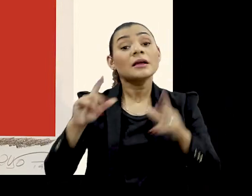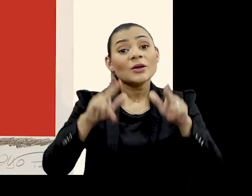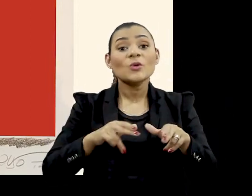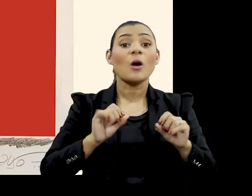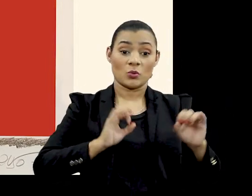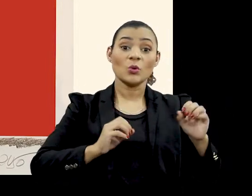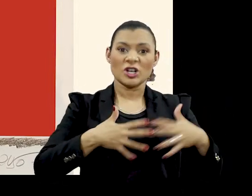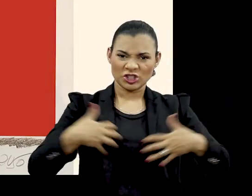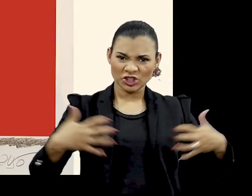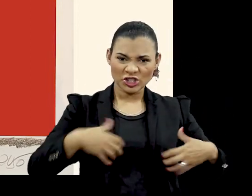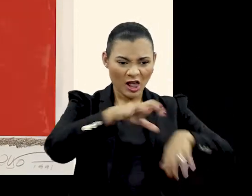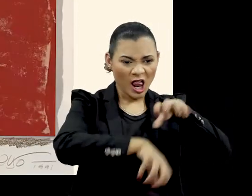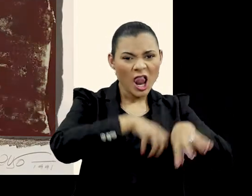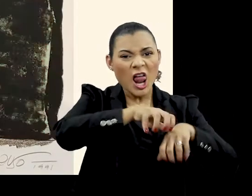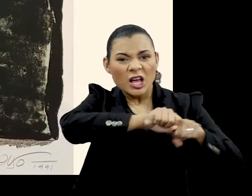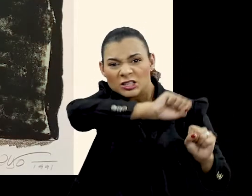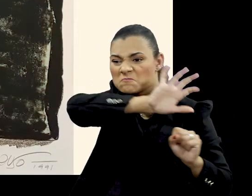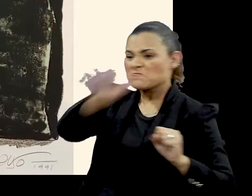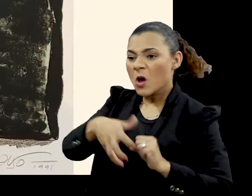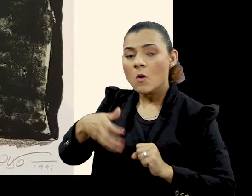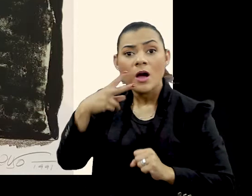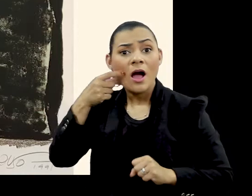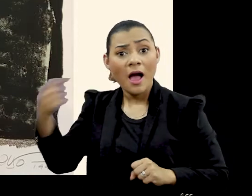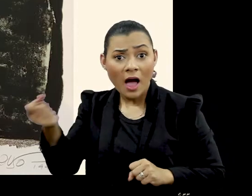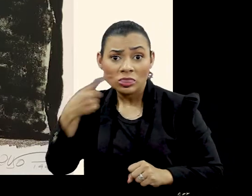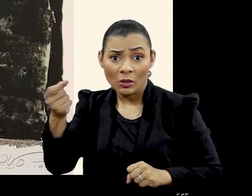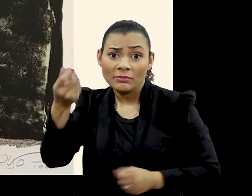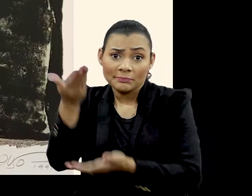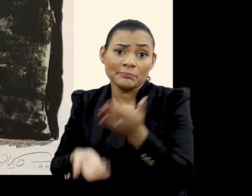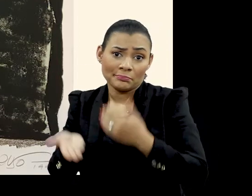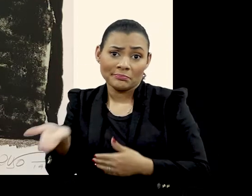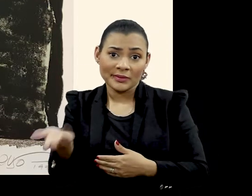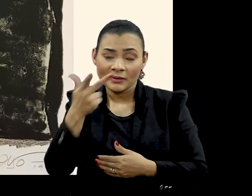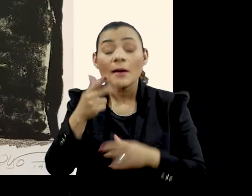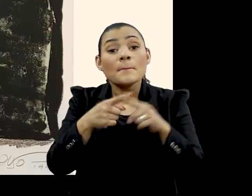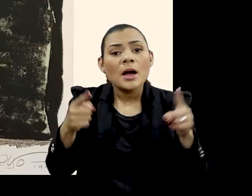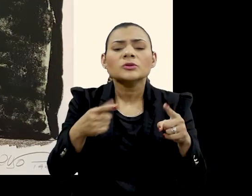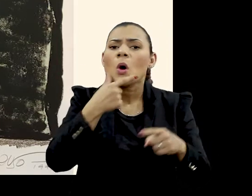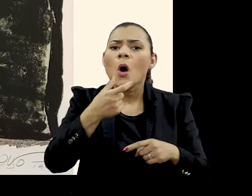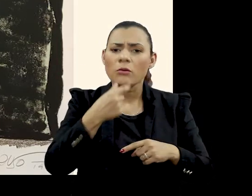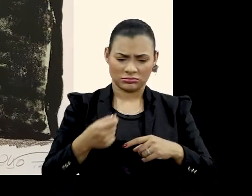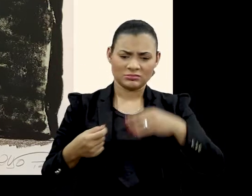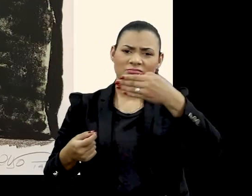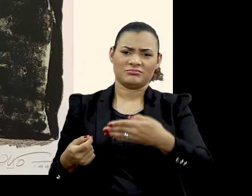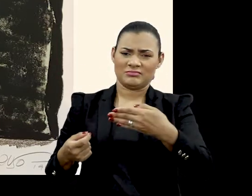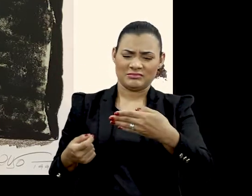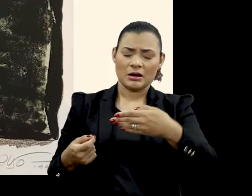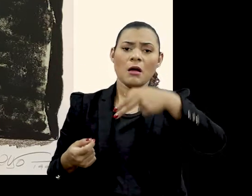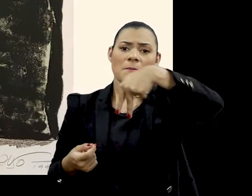um tigre ganharia de um gato, né? Mas nesse, o homem maior está tombado E o homem pequeno está em cima dele